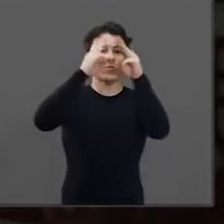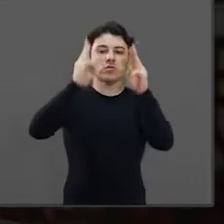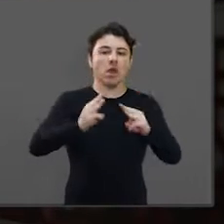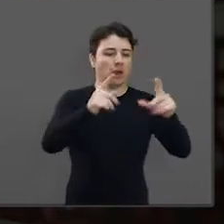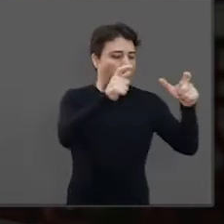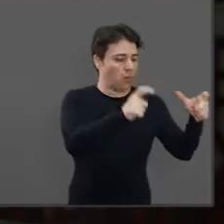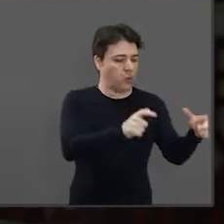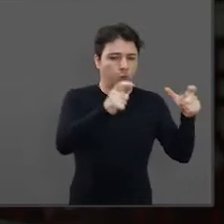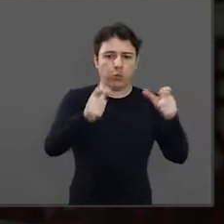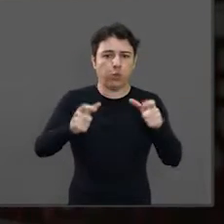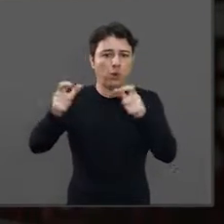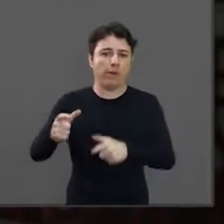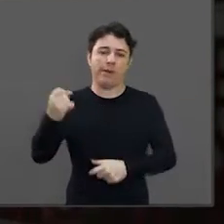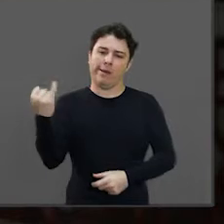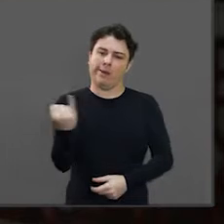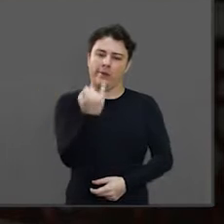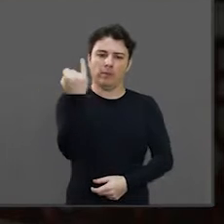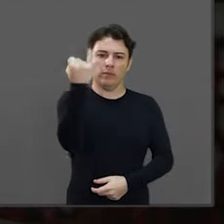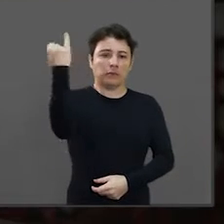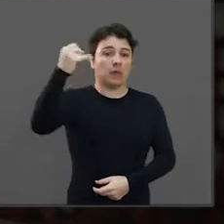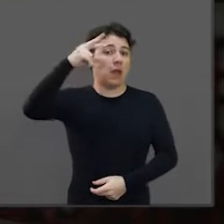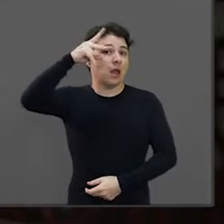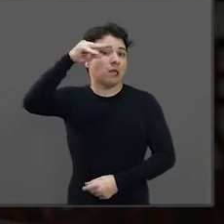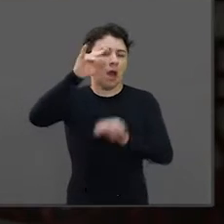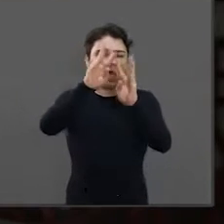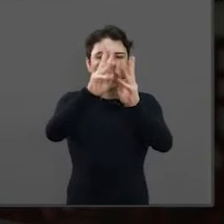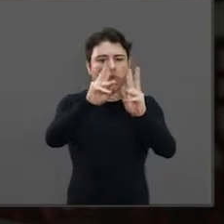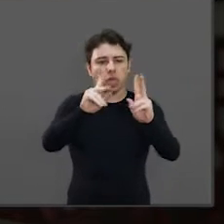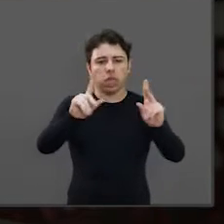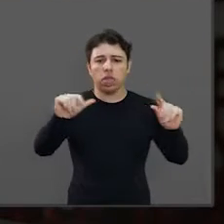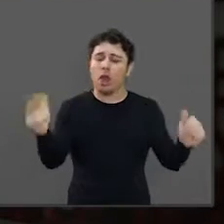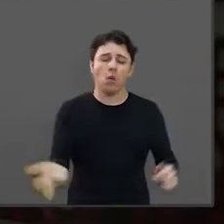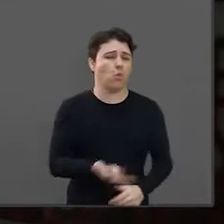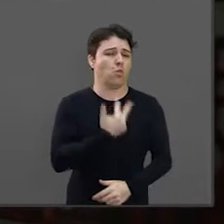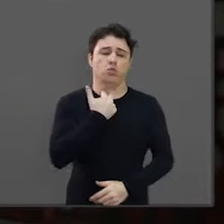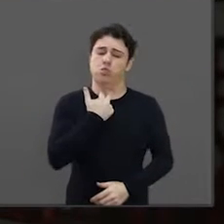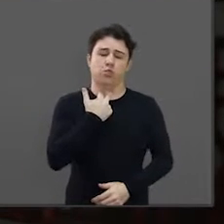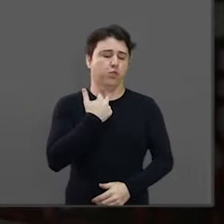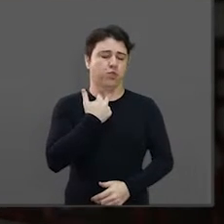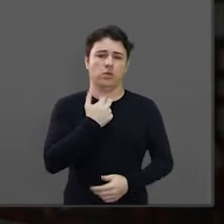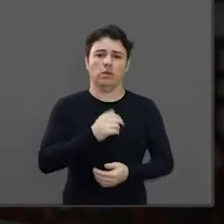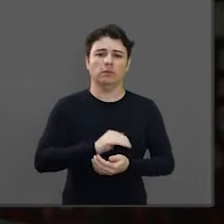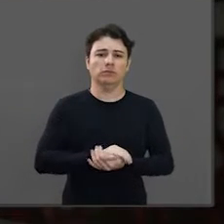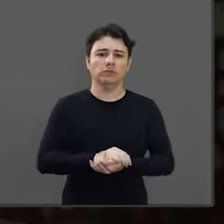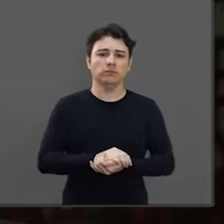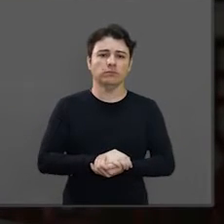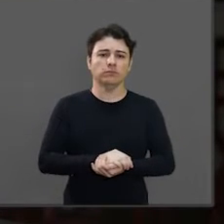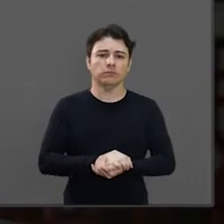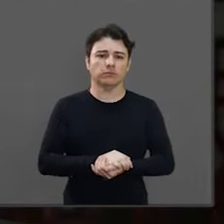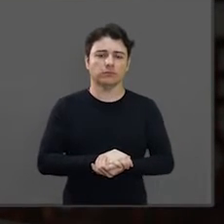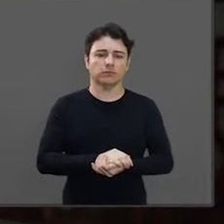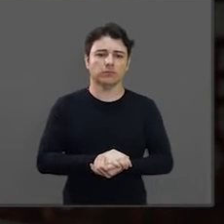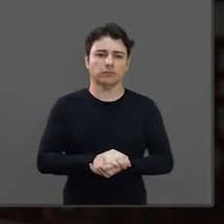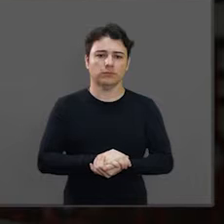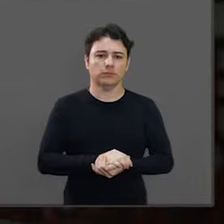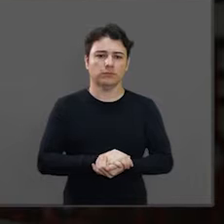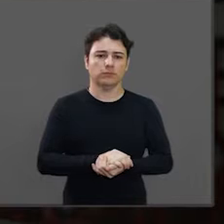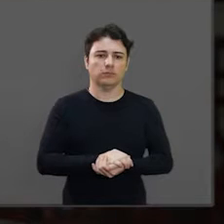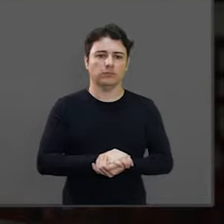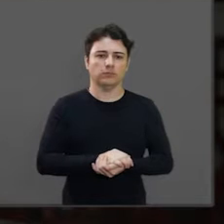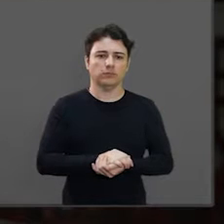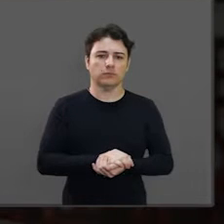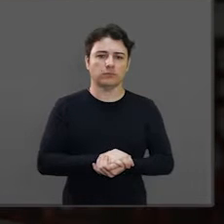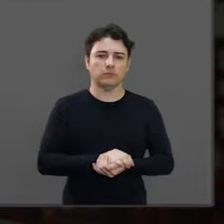disso, para chamar a população que ela participe mais da visitação dos museus, né? Nós temos mais de cinco